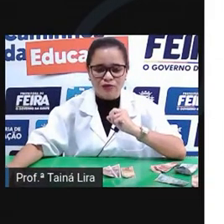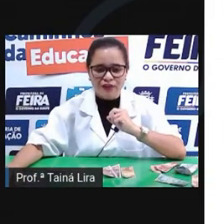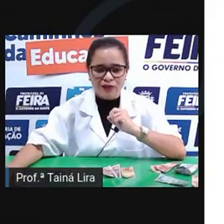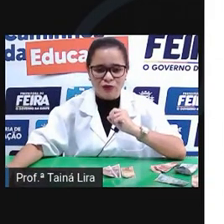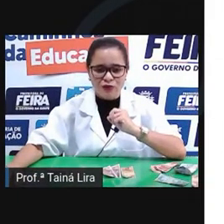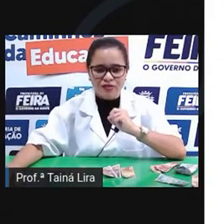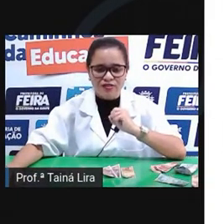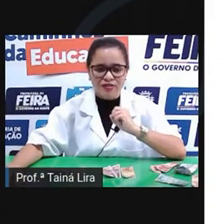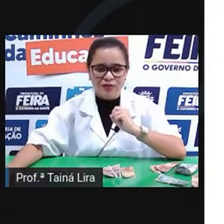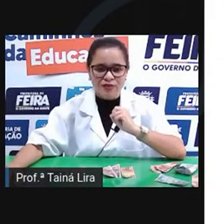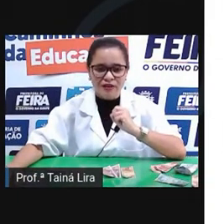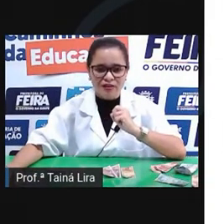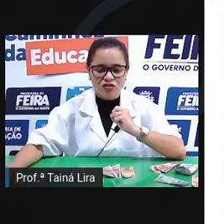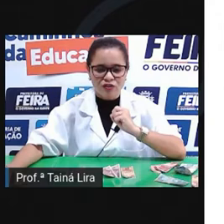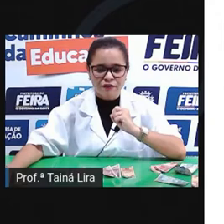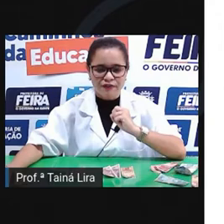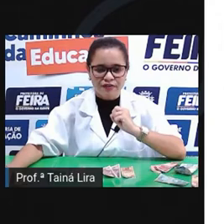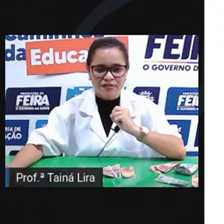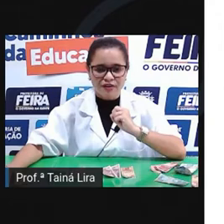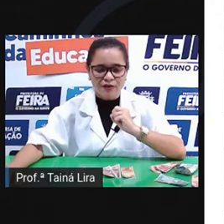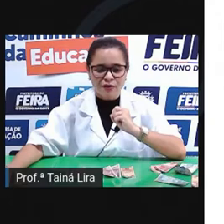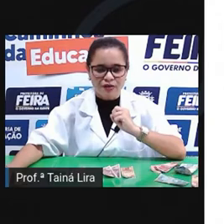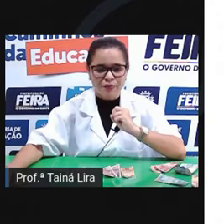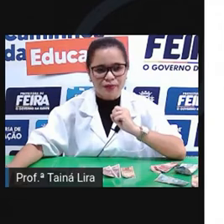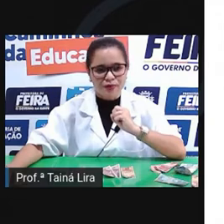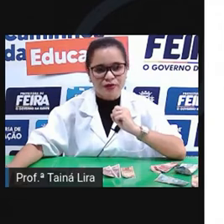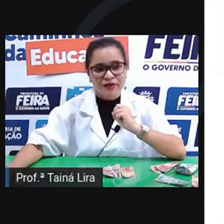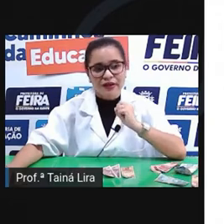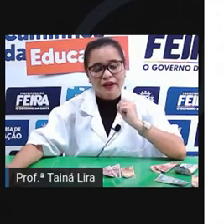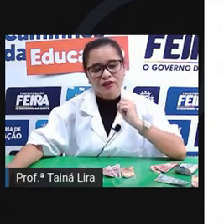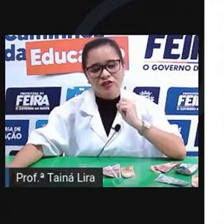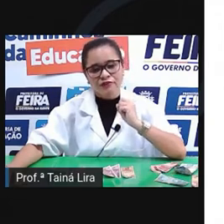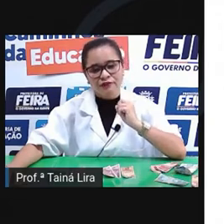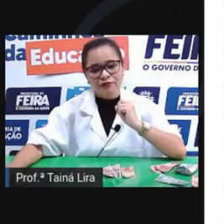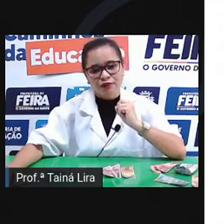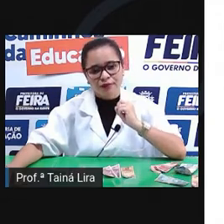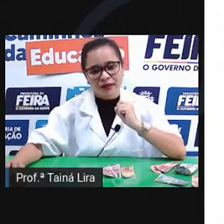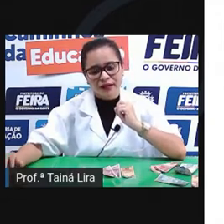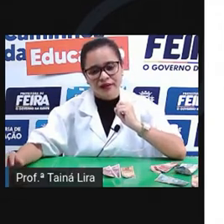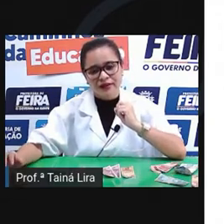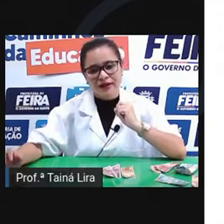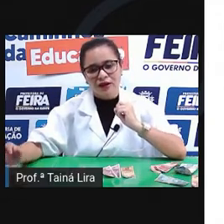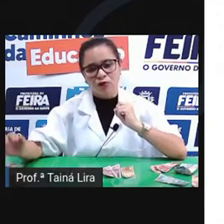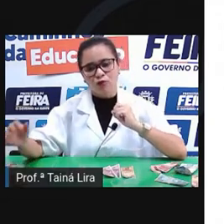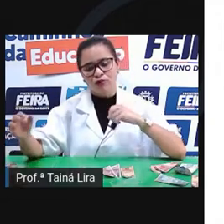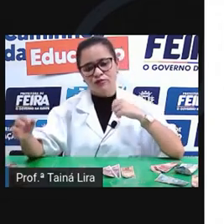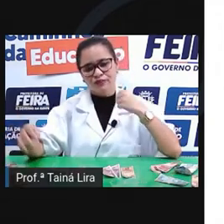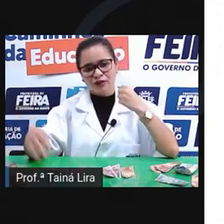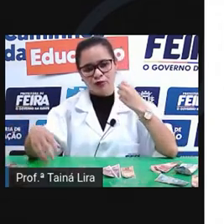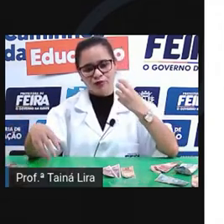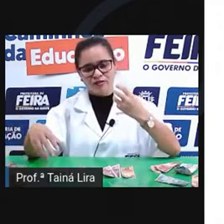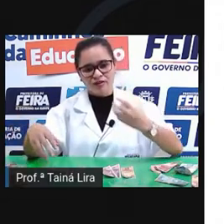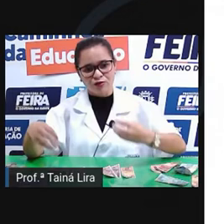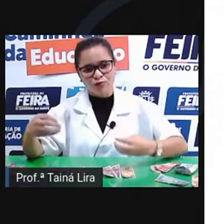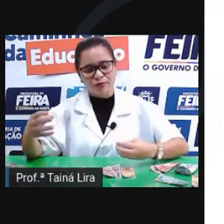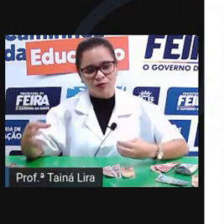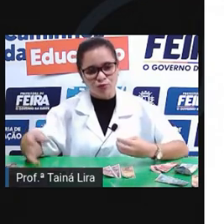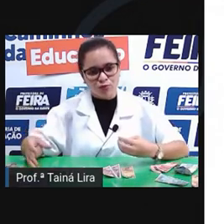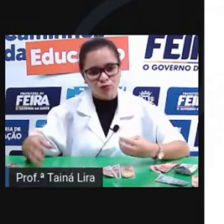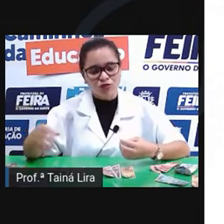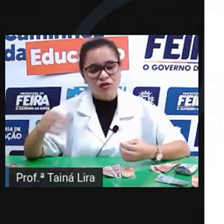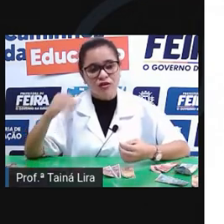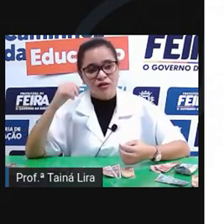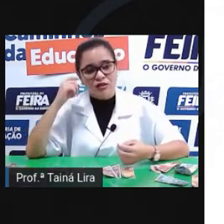alguns valores, então o que é que a gente vai fazer agora, a gente vai formar alguns valores aí dos